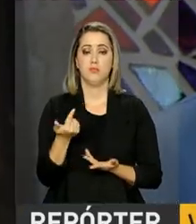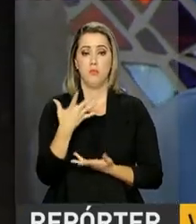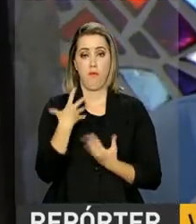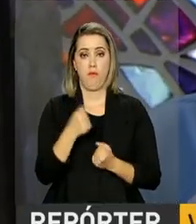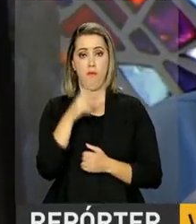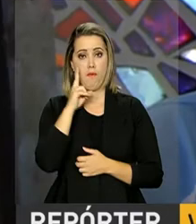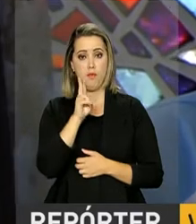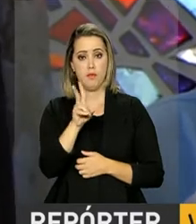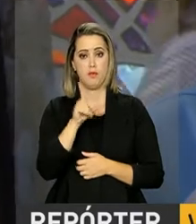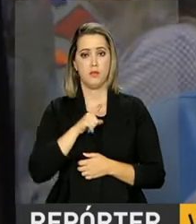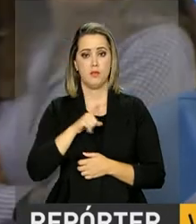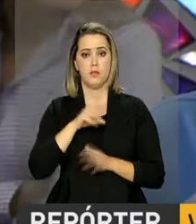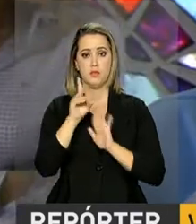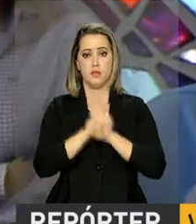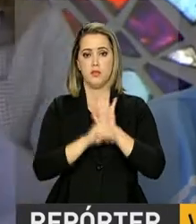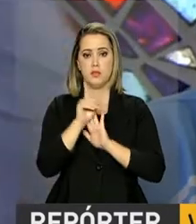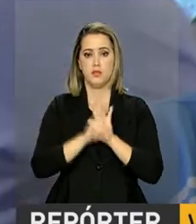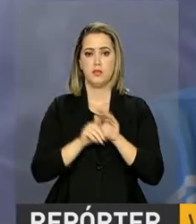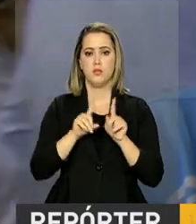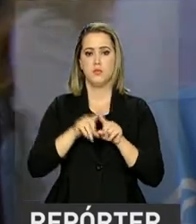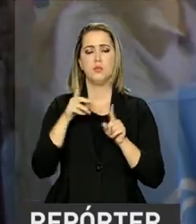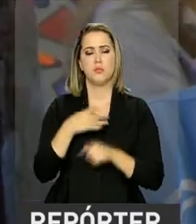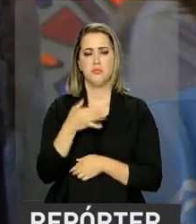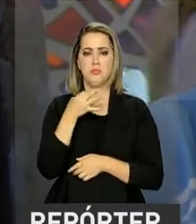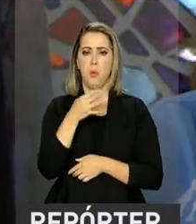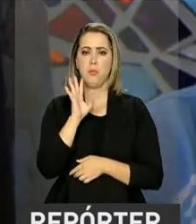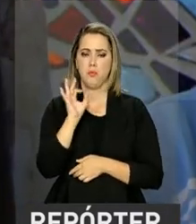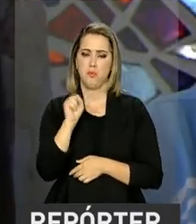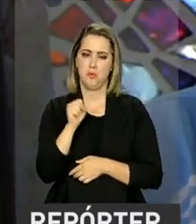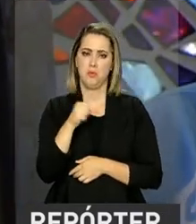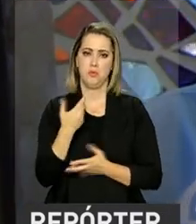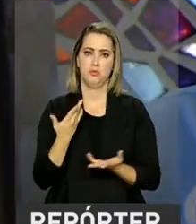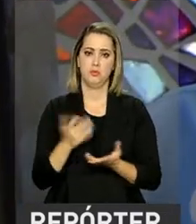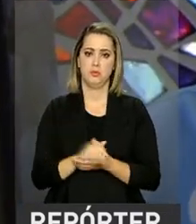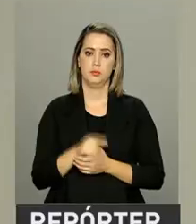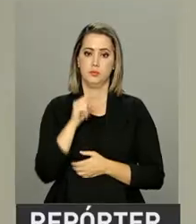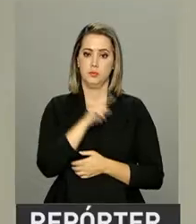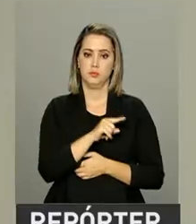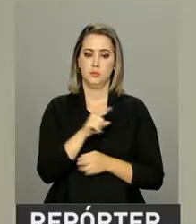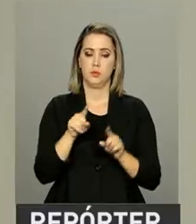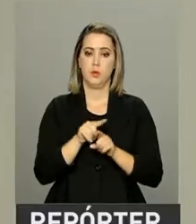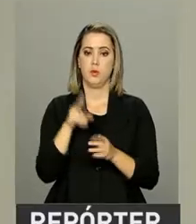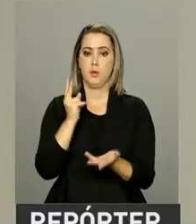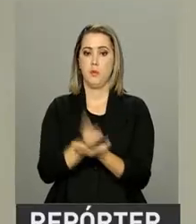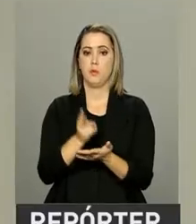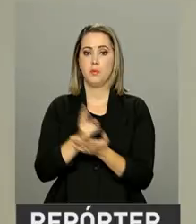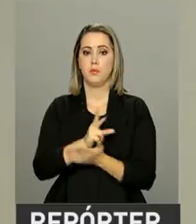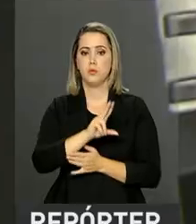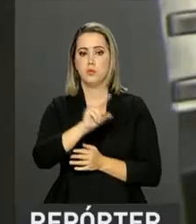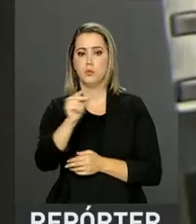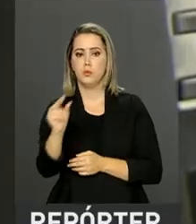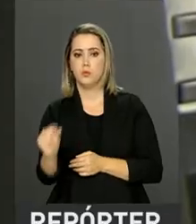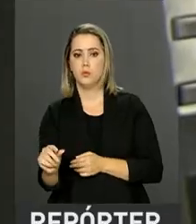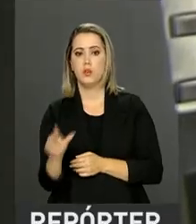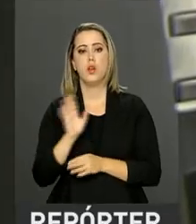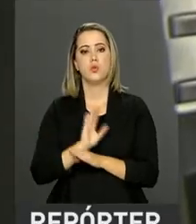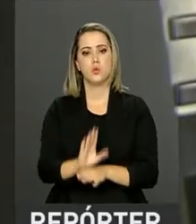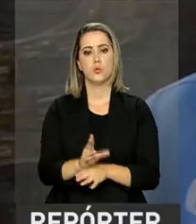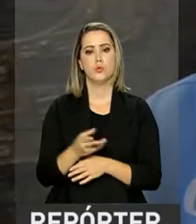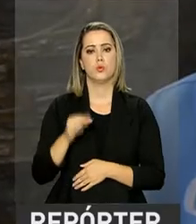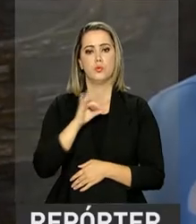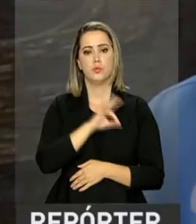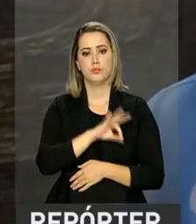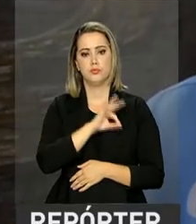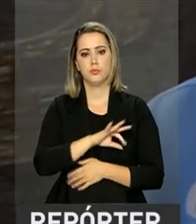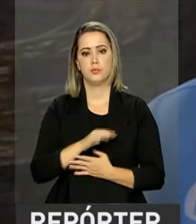se eu tenho direito, né? Mas eu acho que eu tenho, eu trabalhei muitos anos de carteira, sei lá, entendeu? Para Valdecir, mesmo um valor menor alivia o bolso.